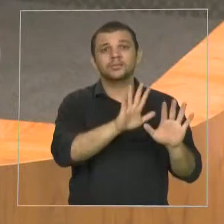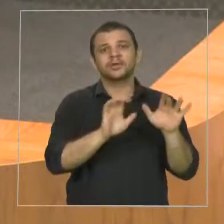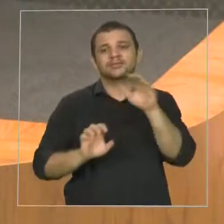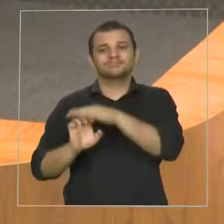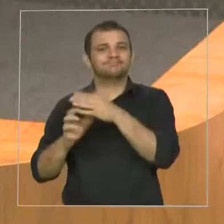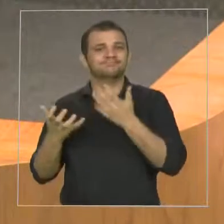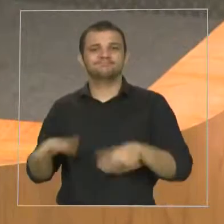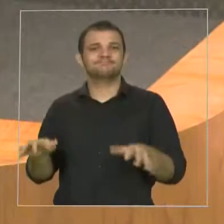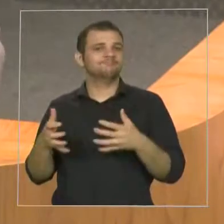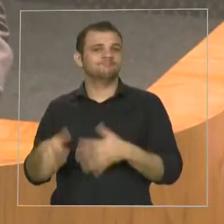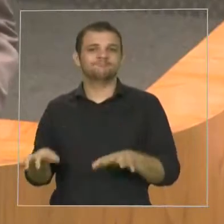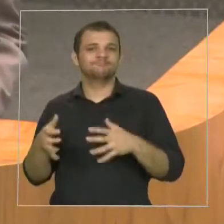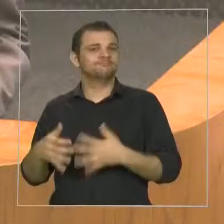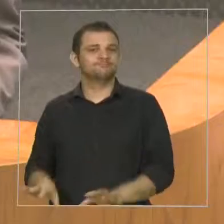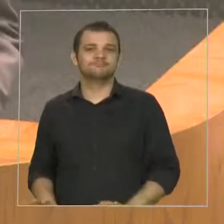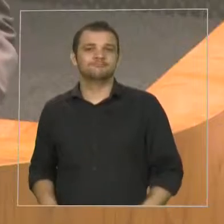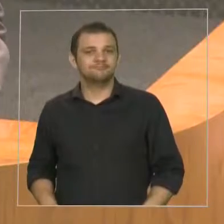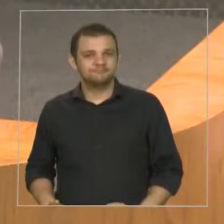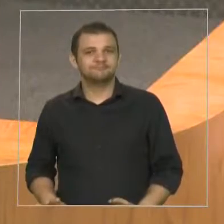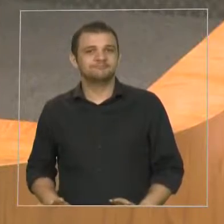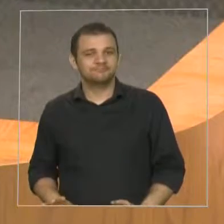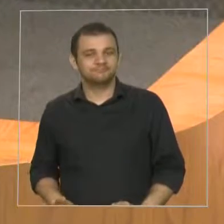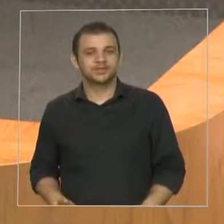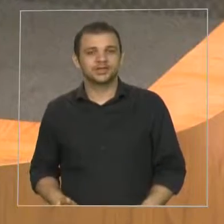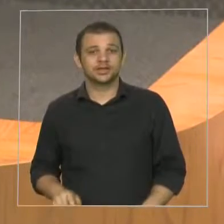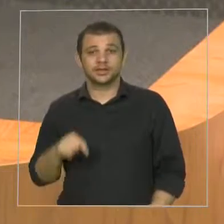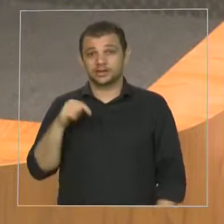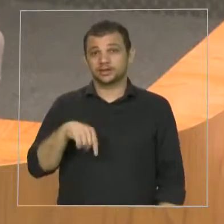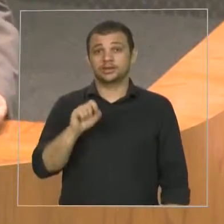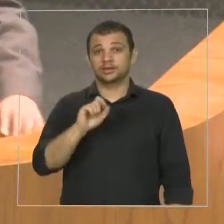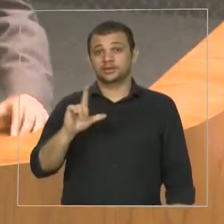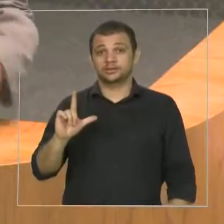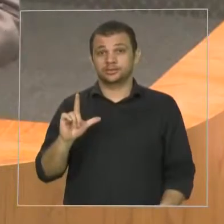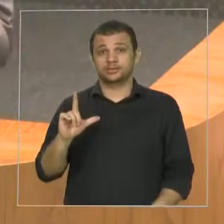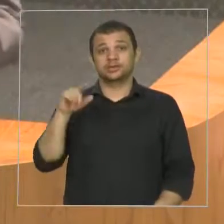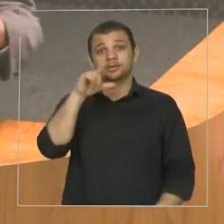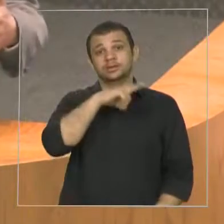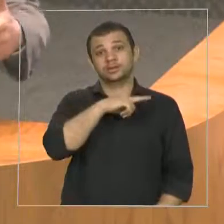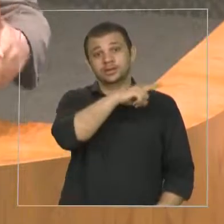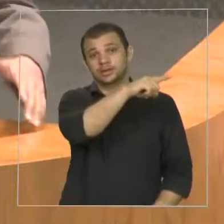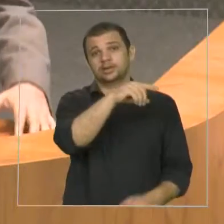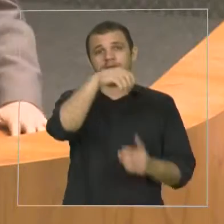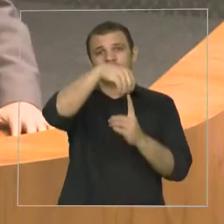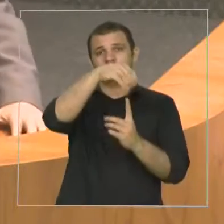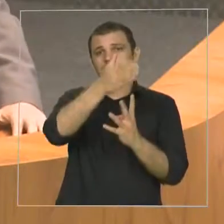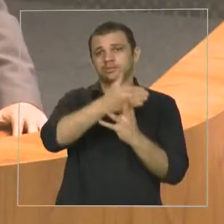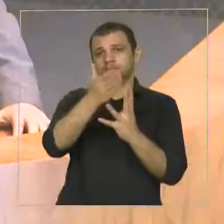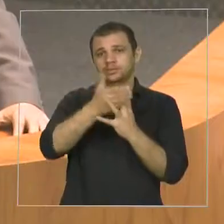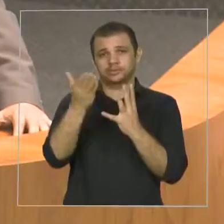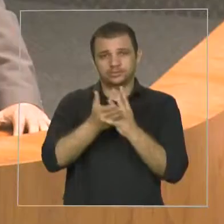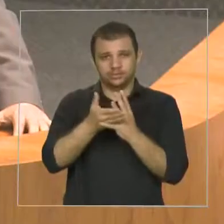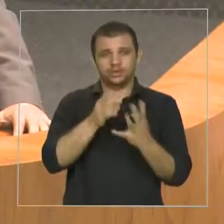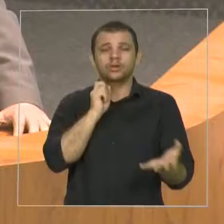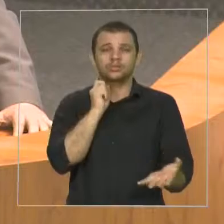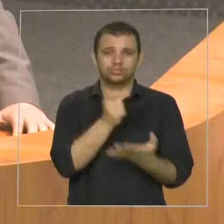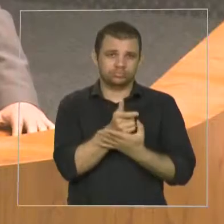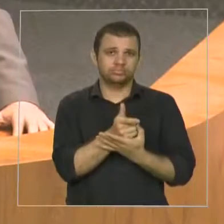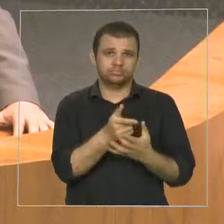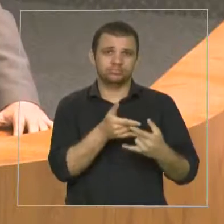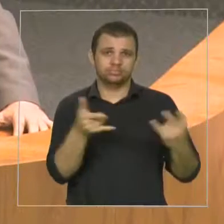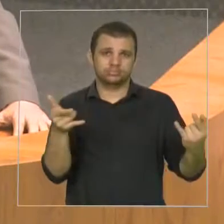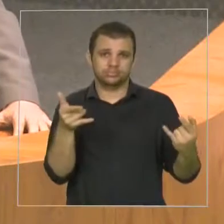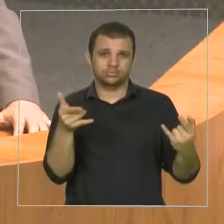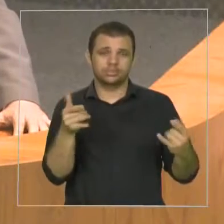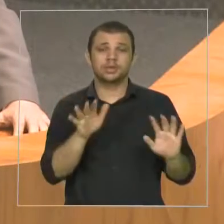e não querem fazer a venda. Aqui em São Luís, você vai ali no anelviário e consegue comprar a passagem. Mas